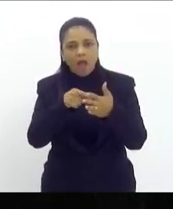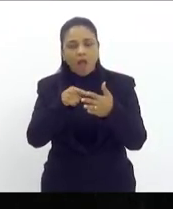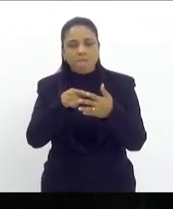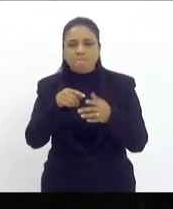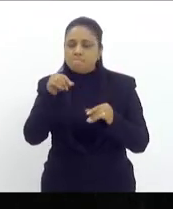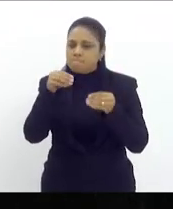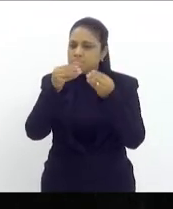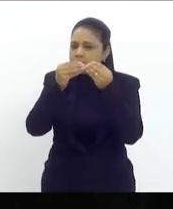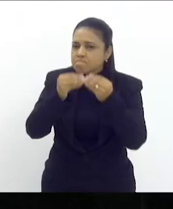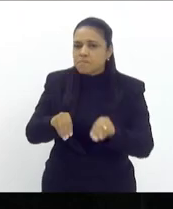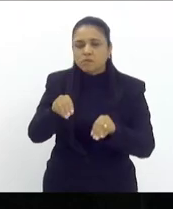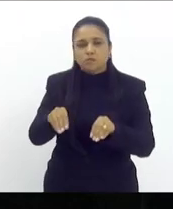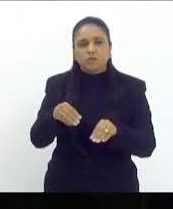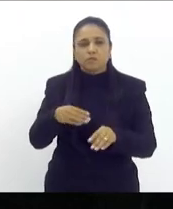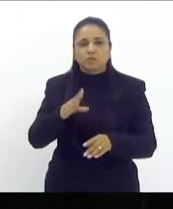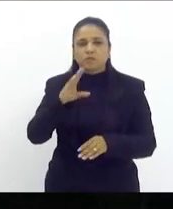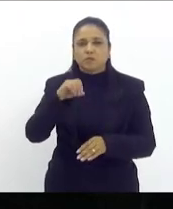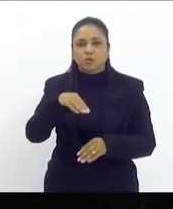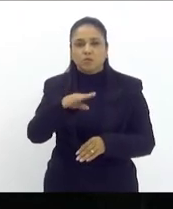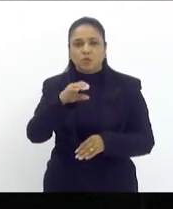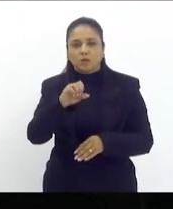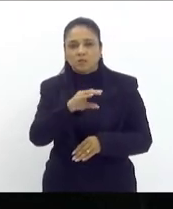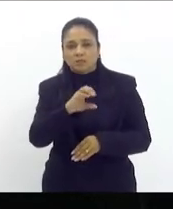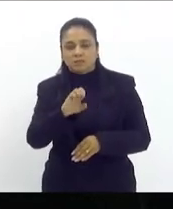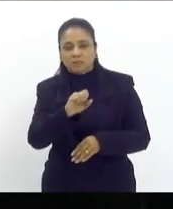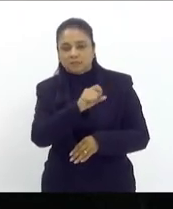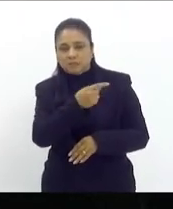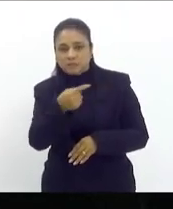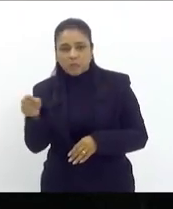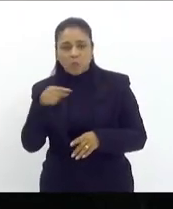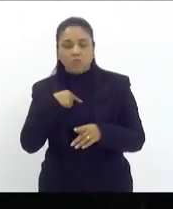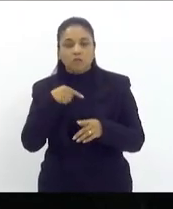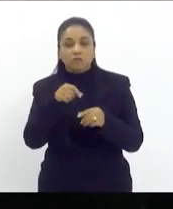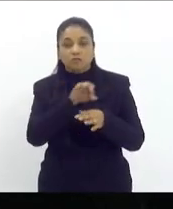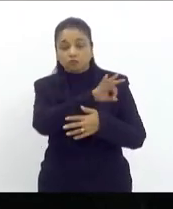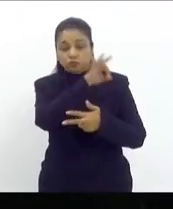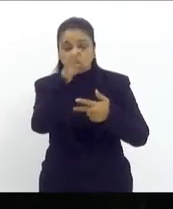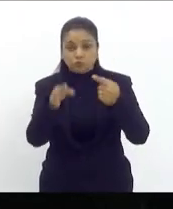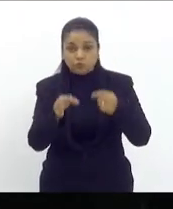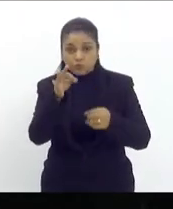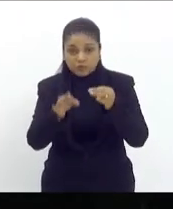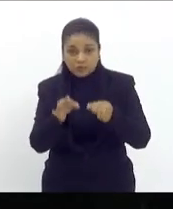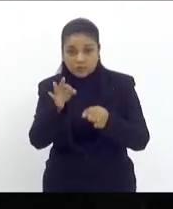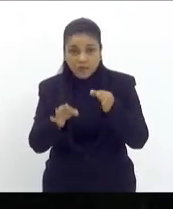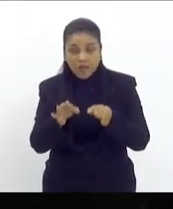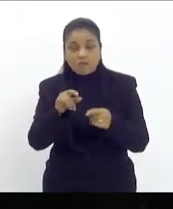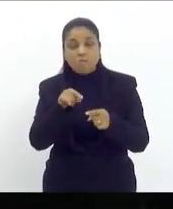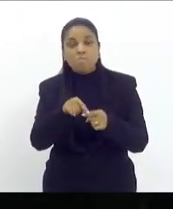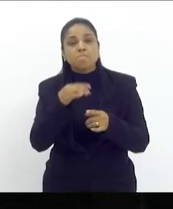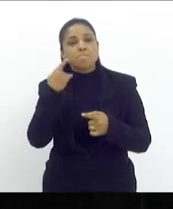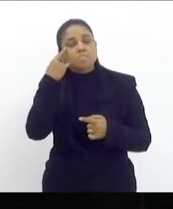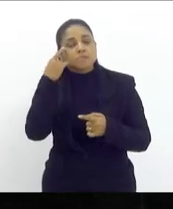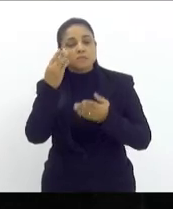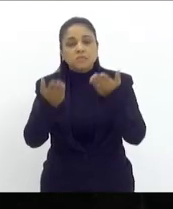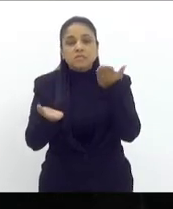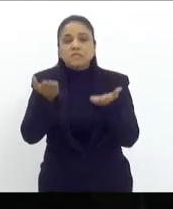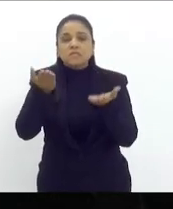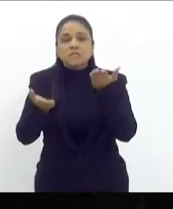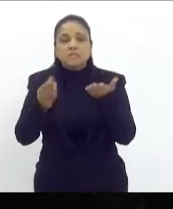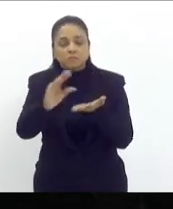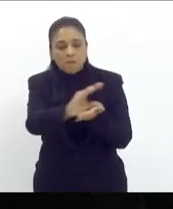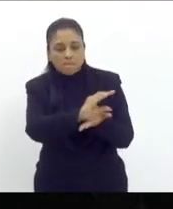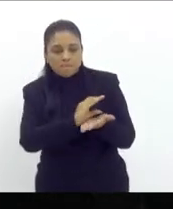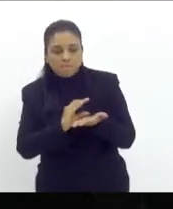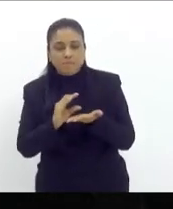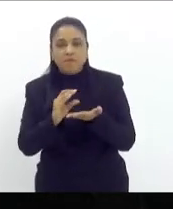governador Cláudio Castro tem tido várias a gente esbarra no judiciário que pensa sempre no tal do equilíbrio econômico financeiro